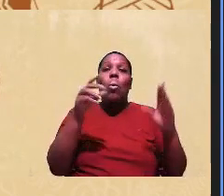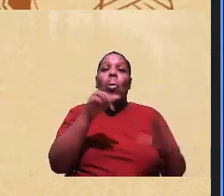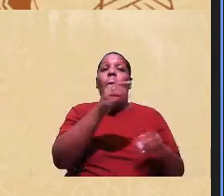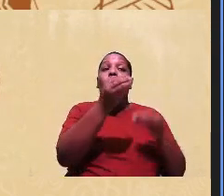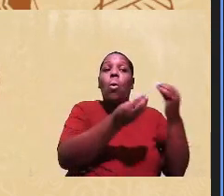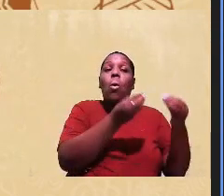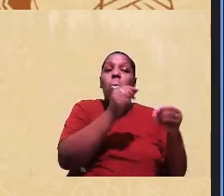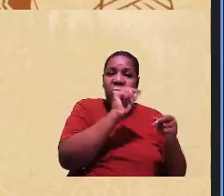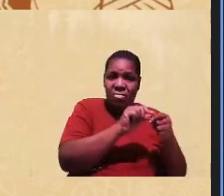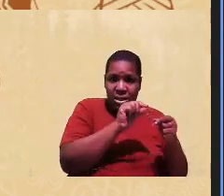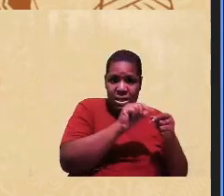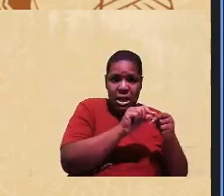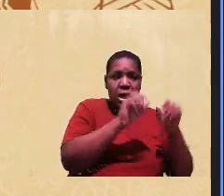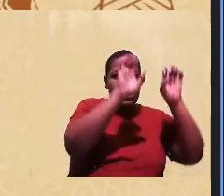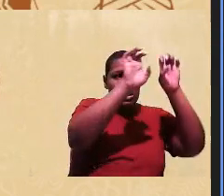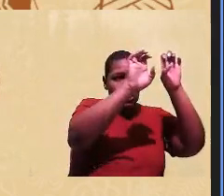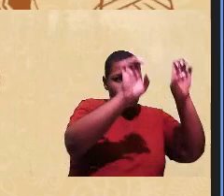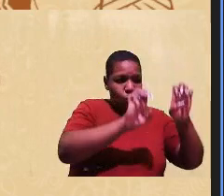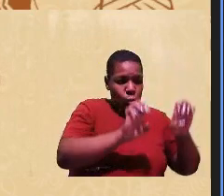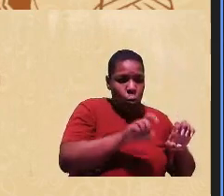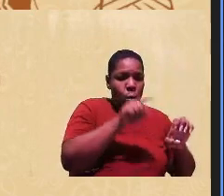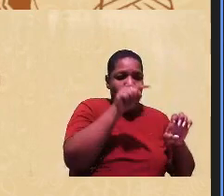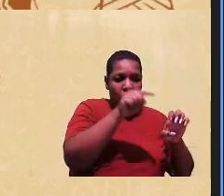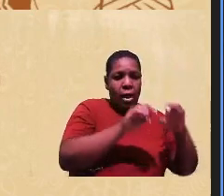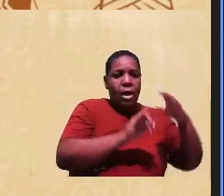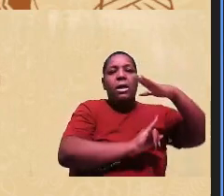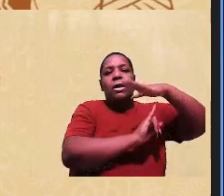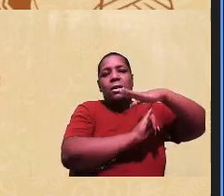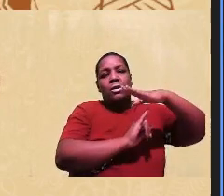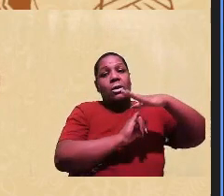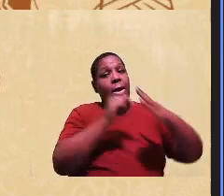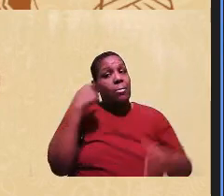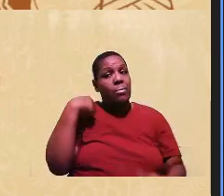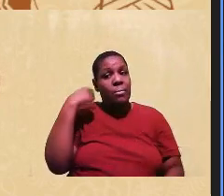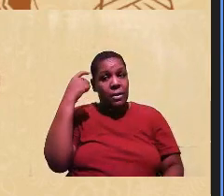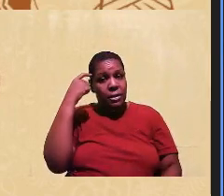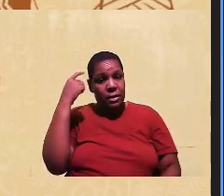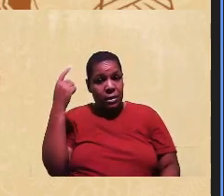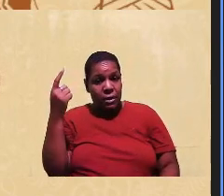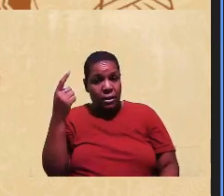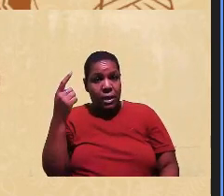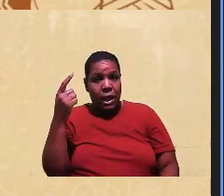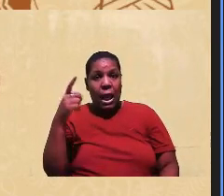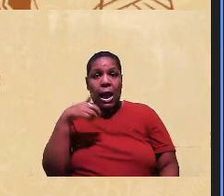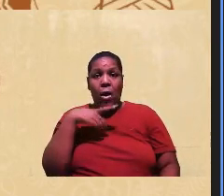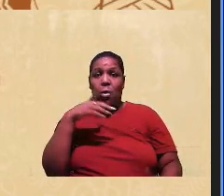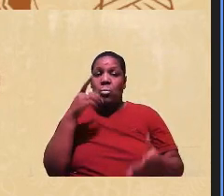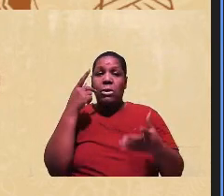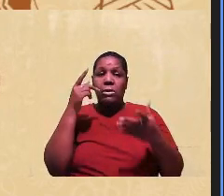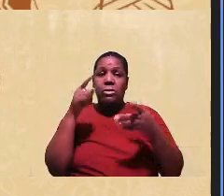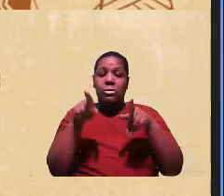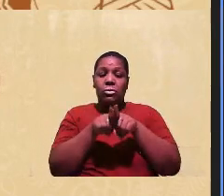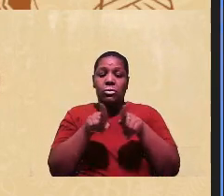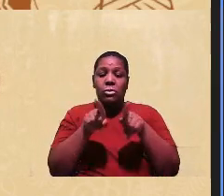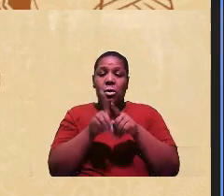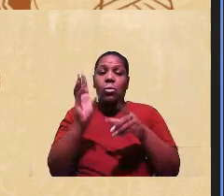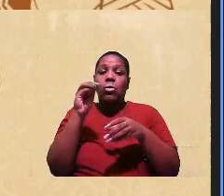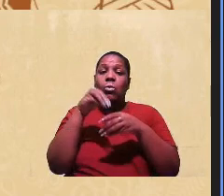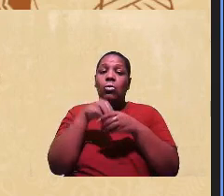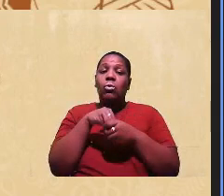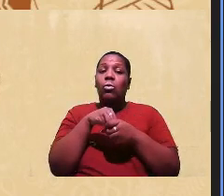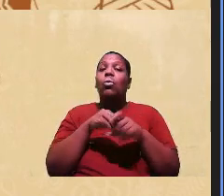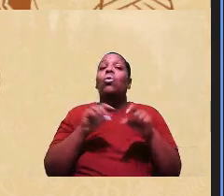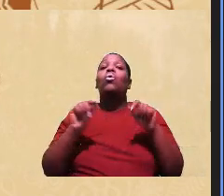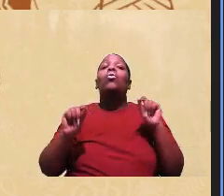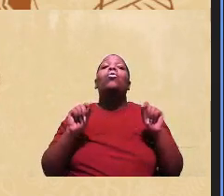estrutural, que as instituições precisam pensar. Então, eu penso no procedimento. Dentro do procedimento, tem o